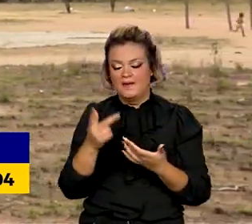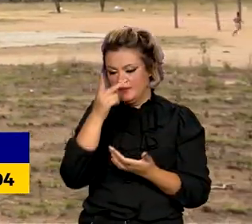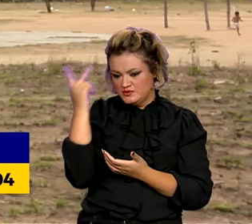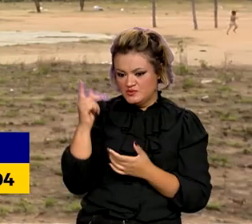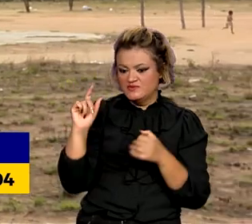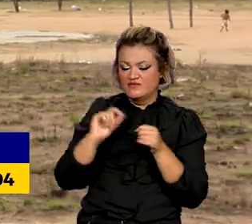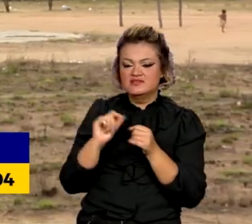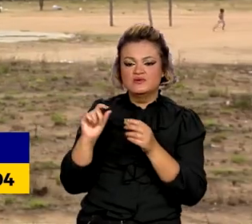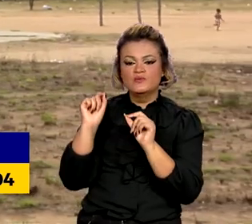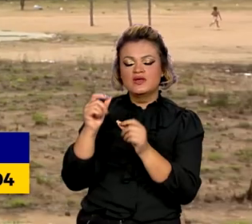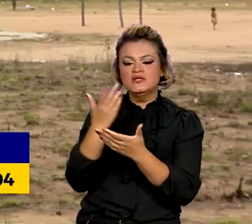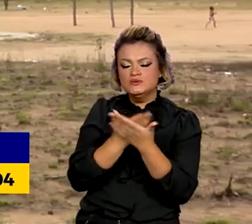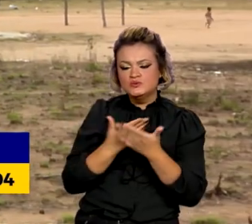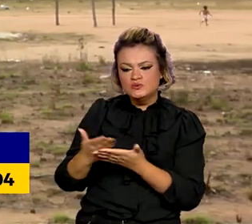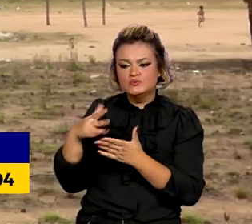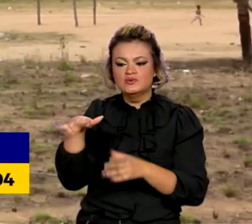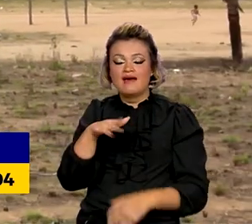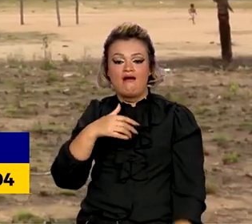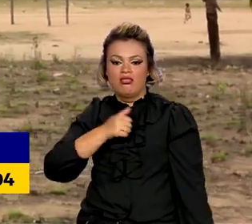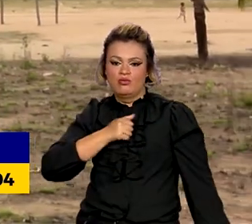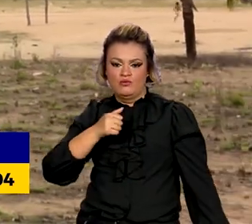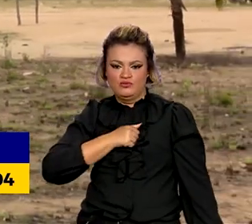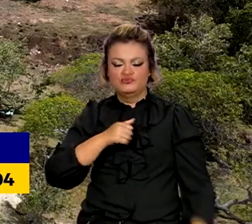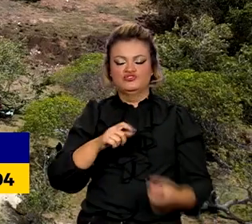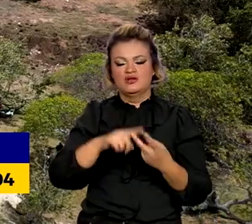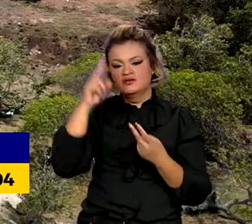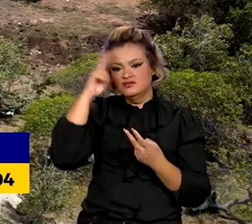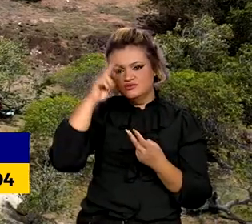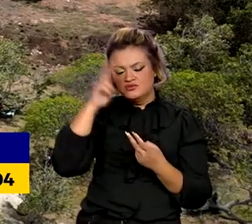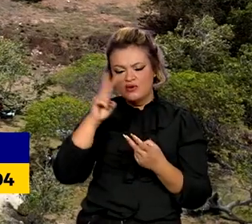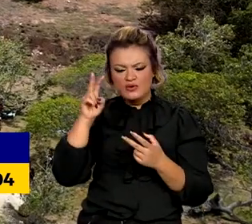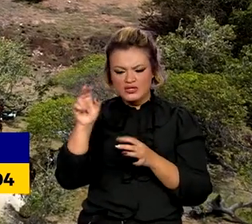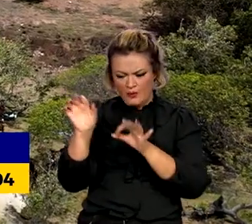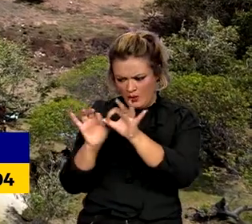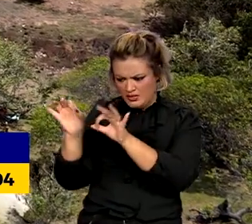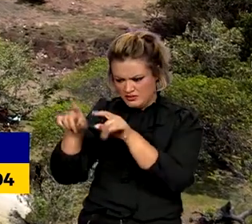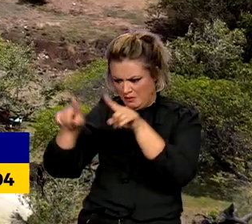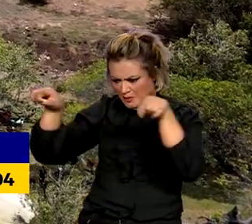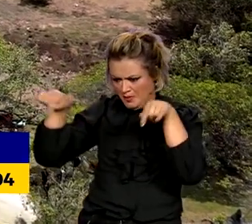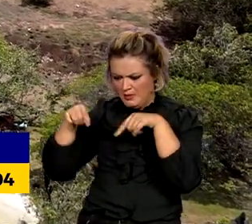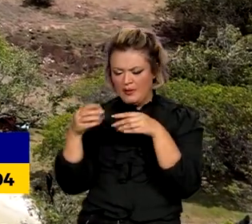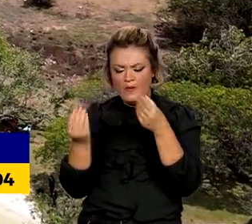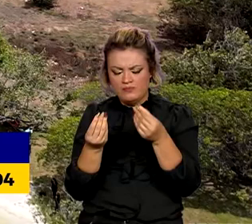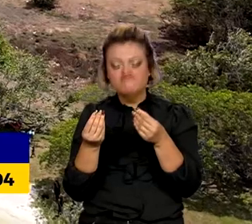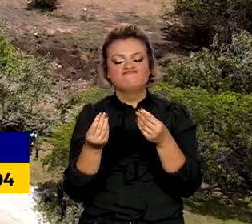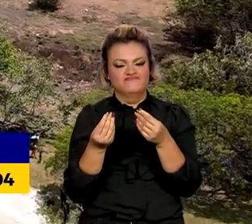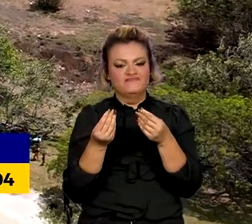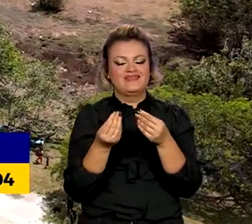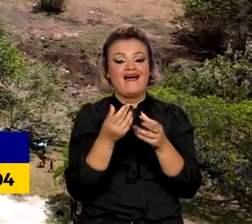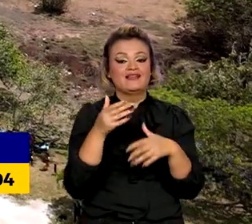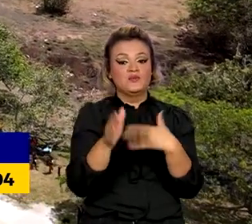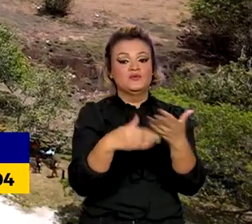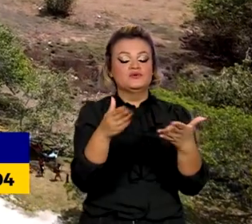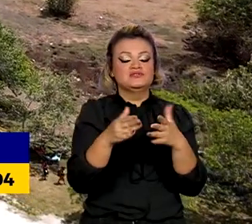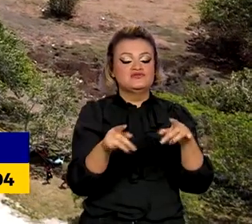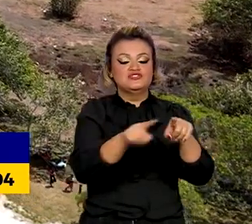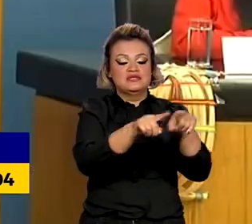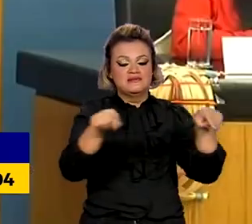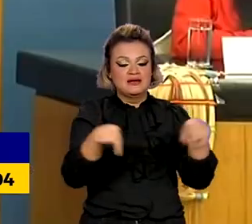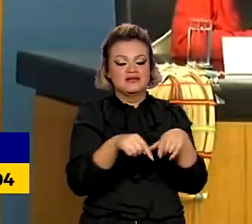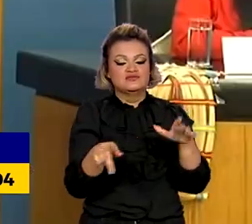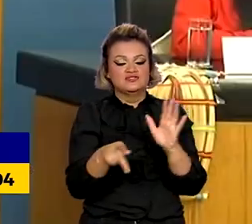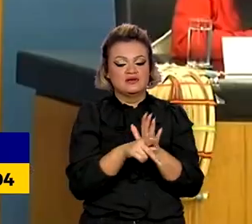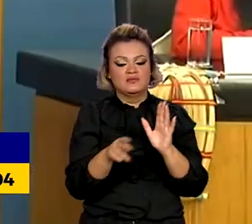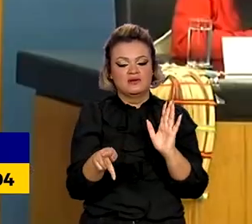realizarão estudos antropológicos, históricos, cartográficos e ambientais, dando início ao processo de demarcação.